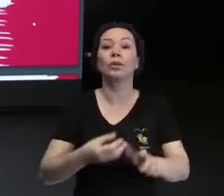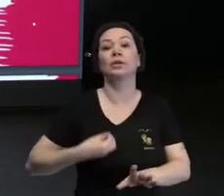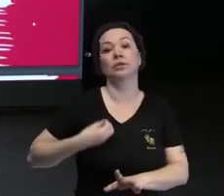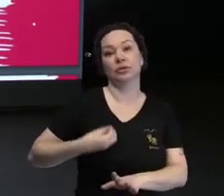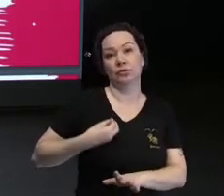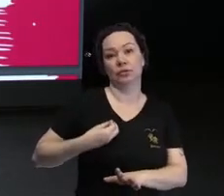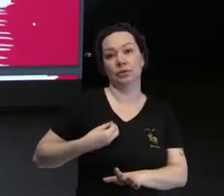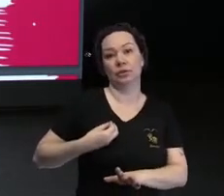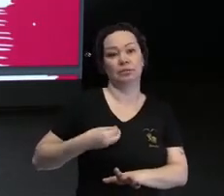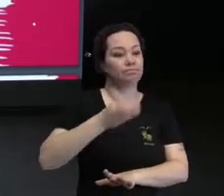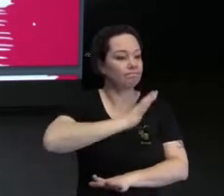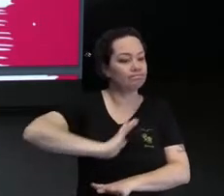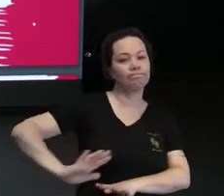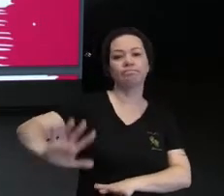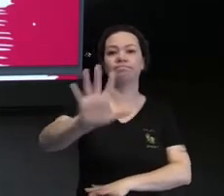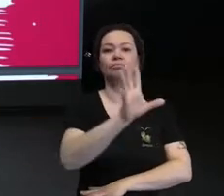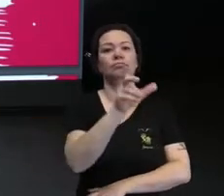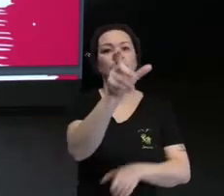Isso pra todo mundo.